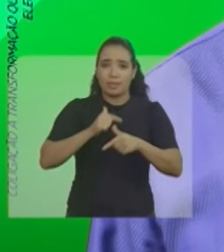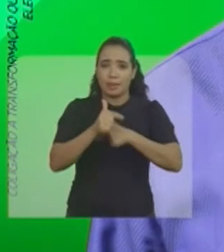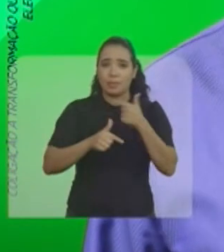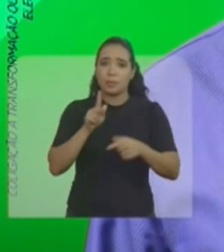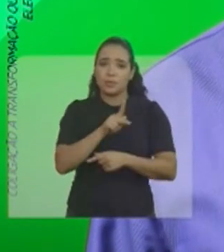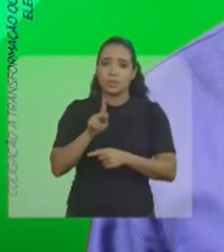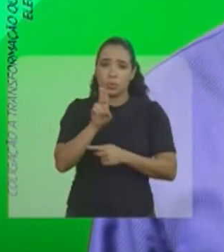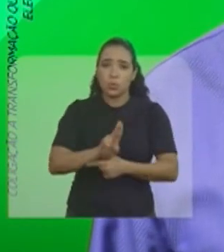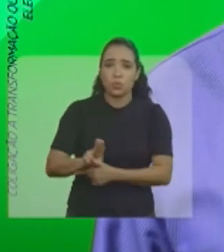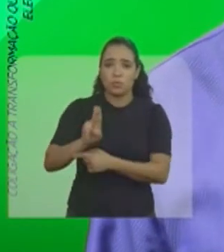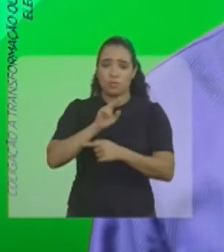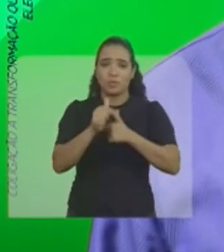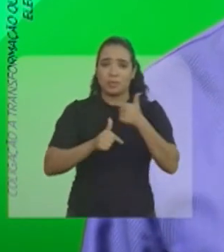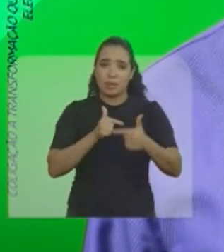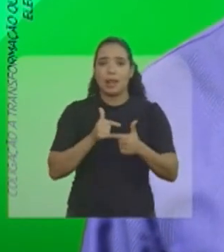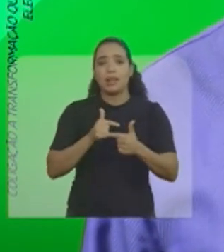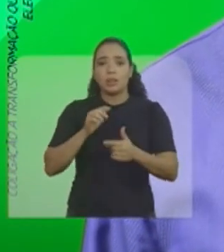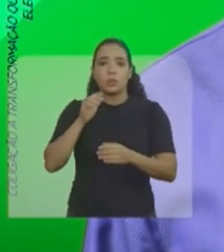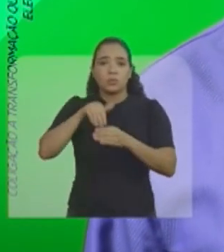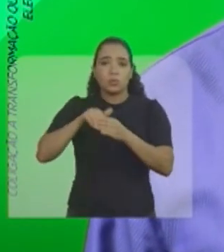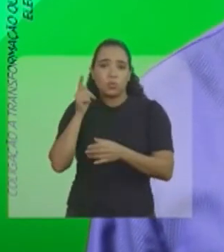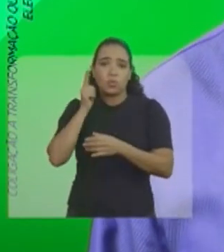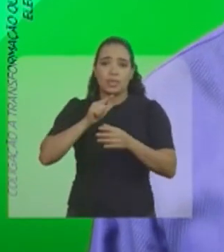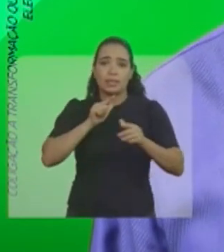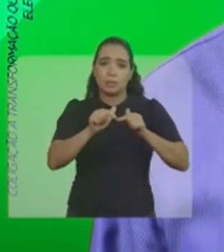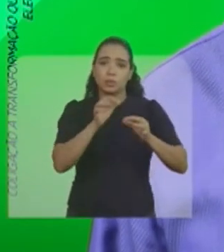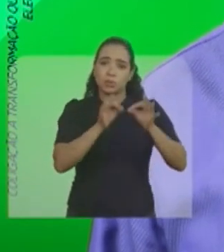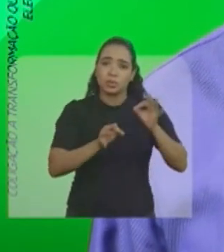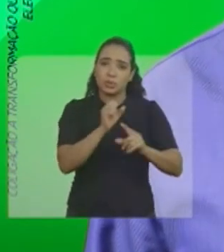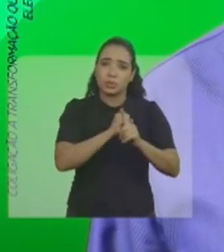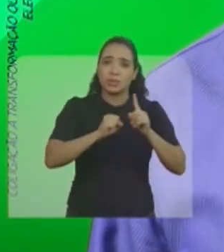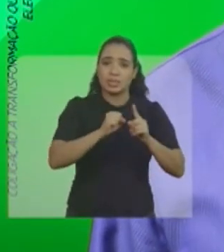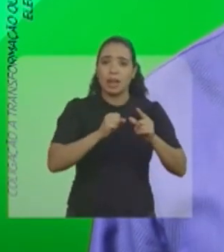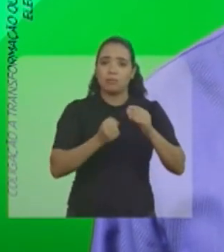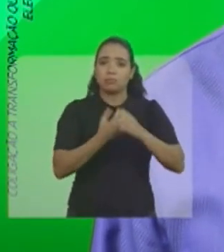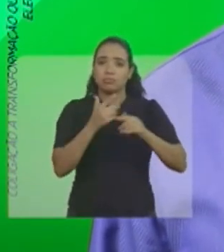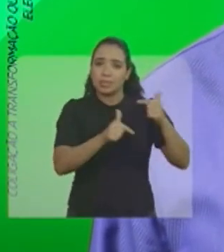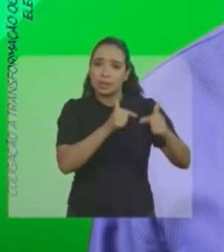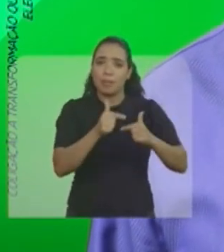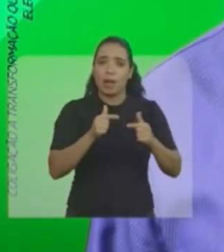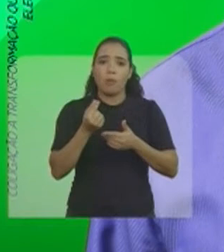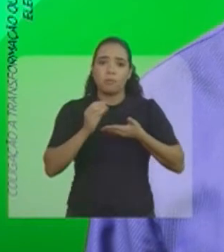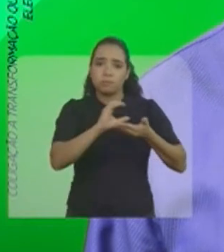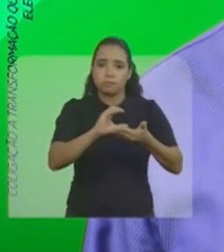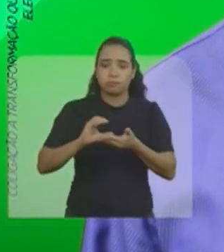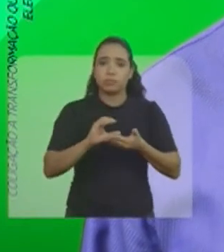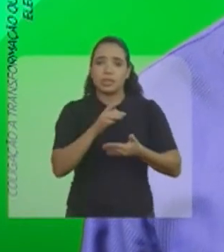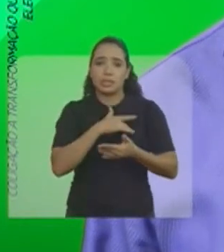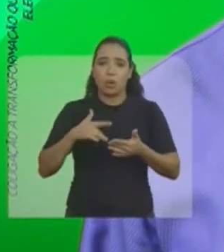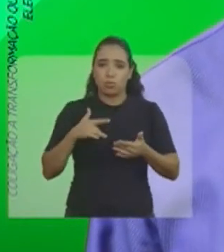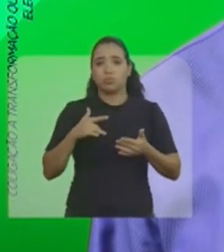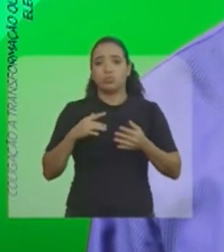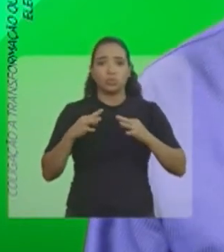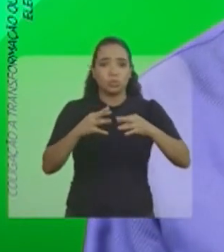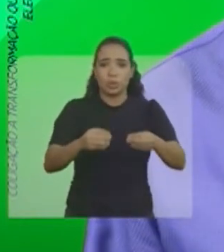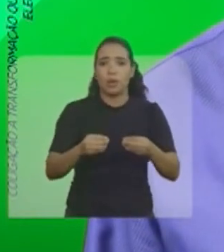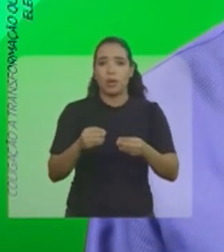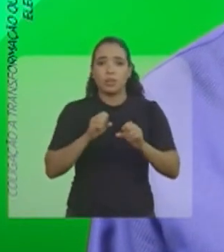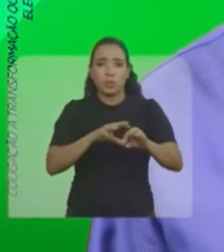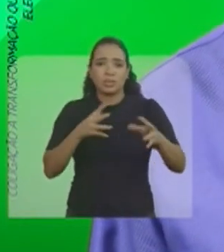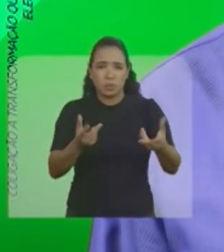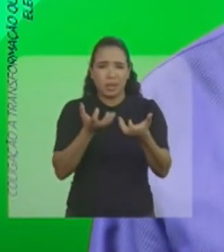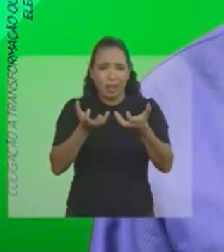estadual e professor universitário Eleito vou trabalhar por justiça social, emprego e renda Saúde humanizada e educação de qualidade Quer